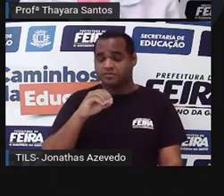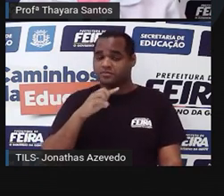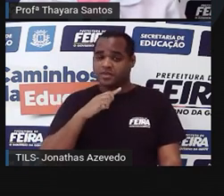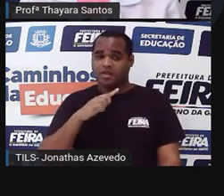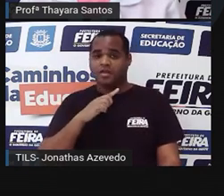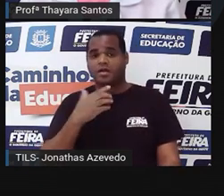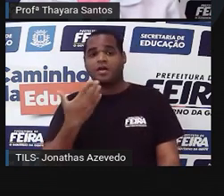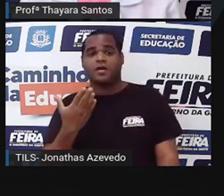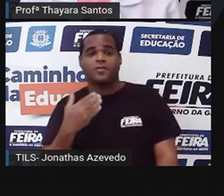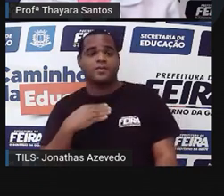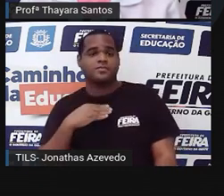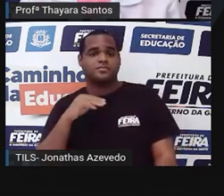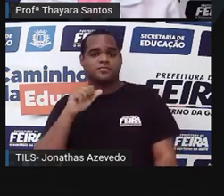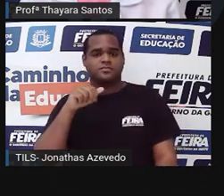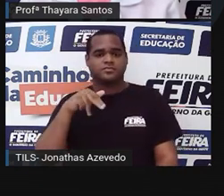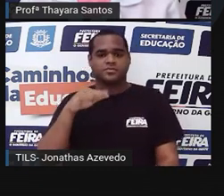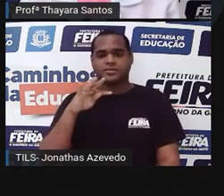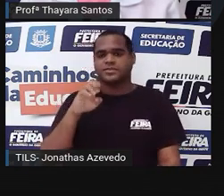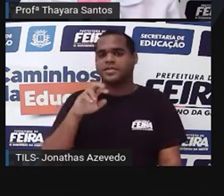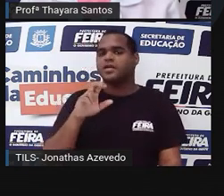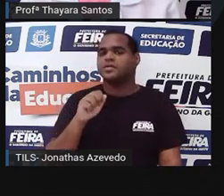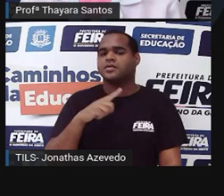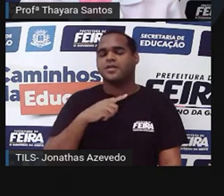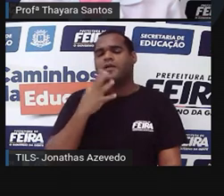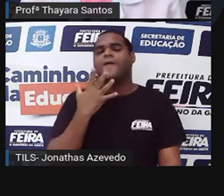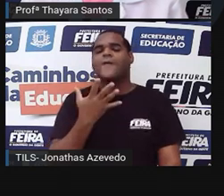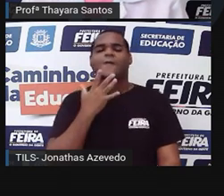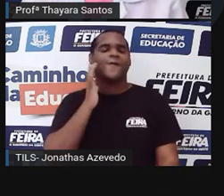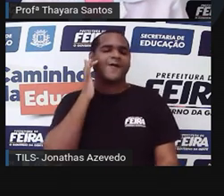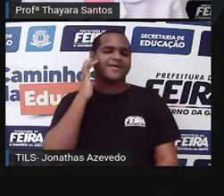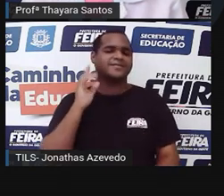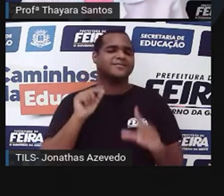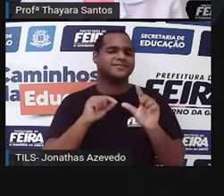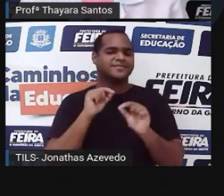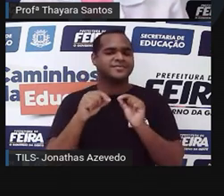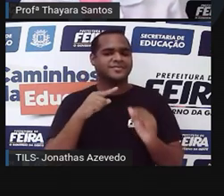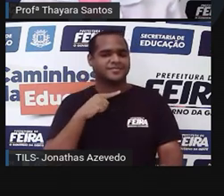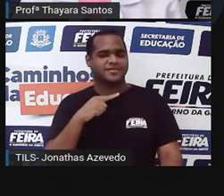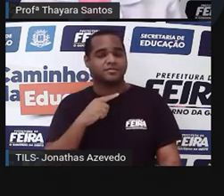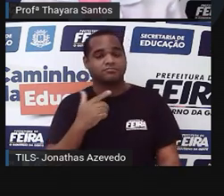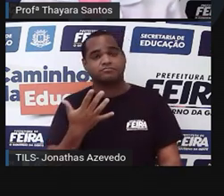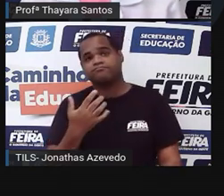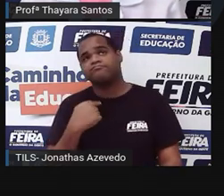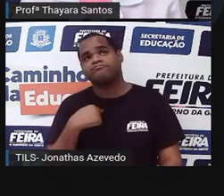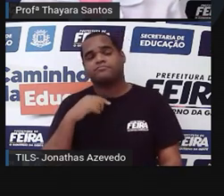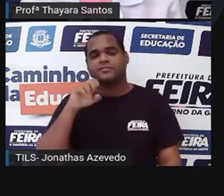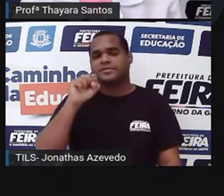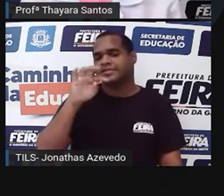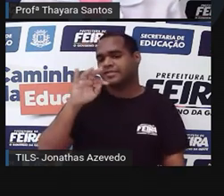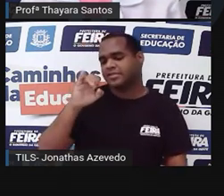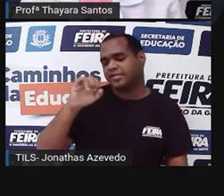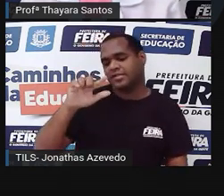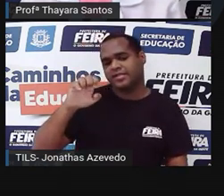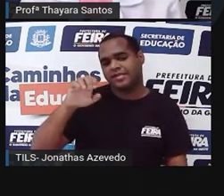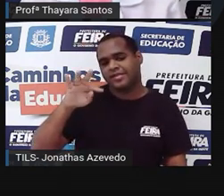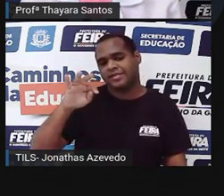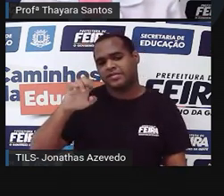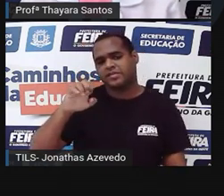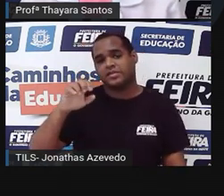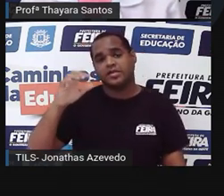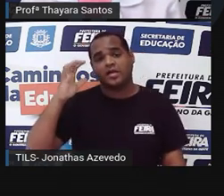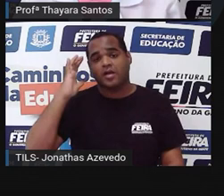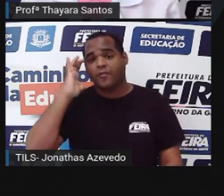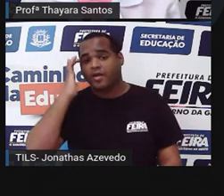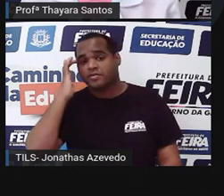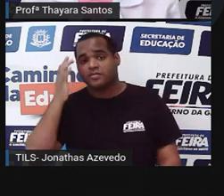Aqui, a antera. Ah, eu acho que essa parte colorida é antera. Aqui eu tenho o estilete. Eu acho que o